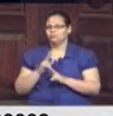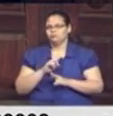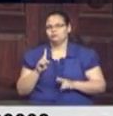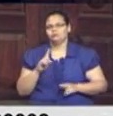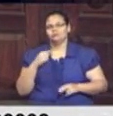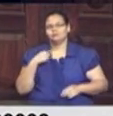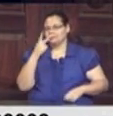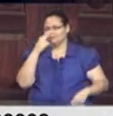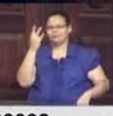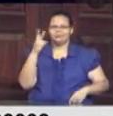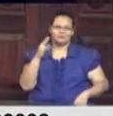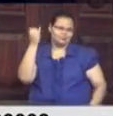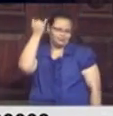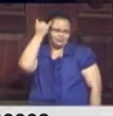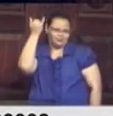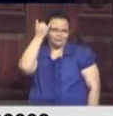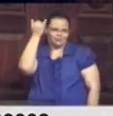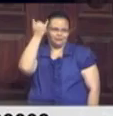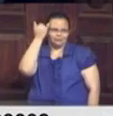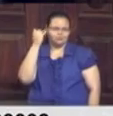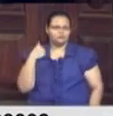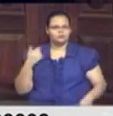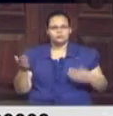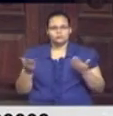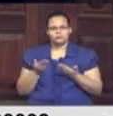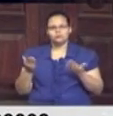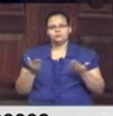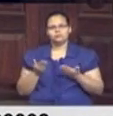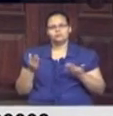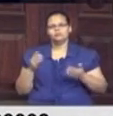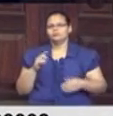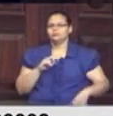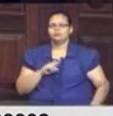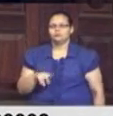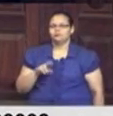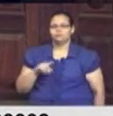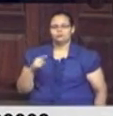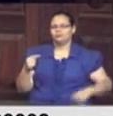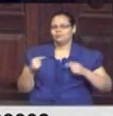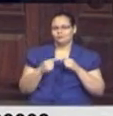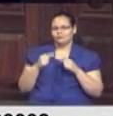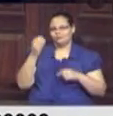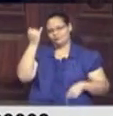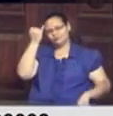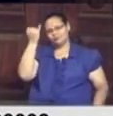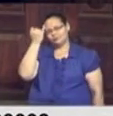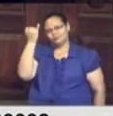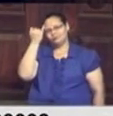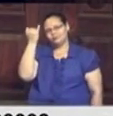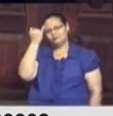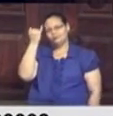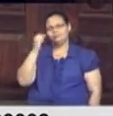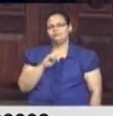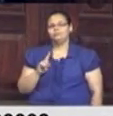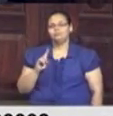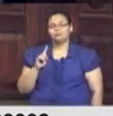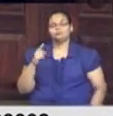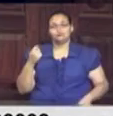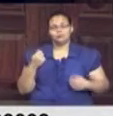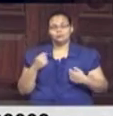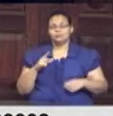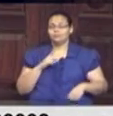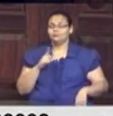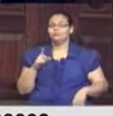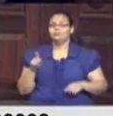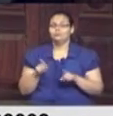tinha muito a ver com preguiça. Hoje, eu já começo a ver que generalização não tem só a ver com preguiça, não. Generalização tem a ver também